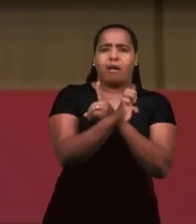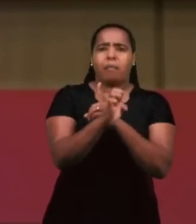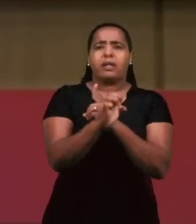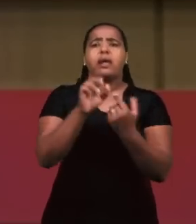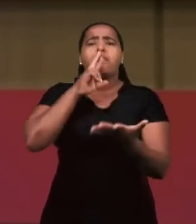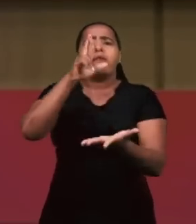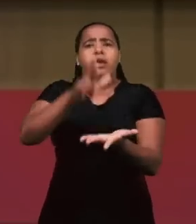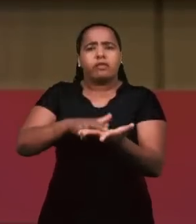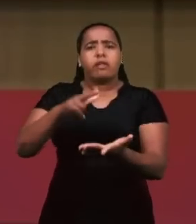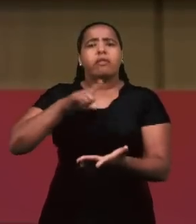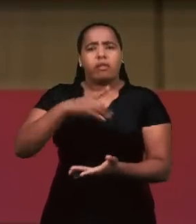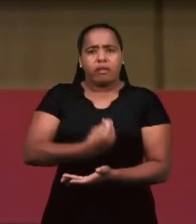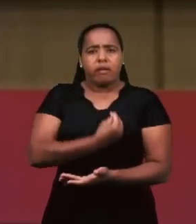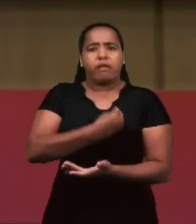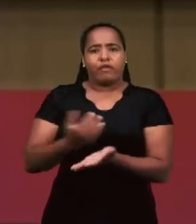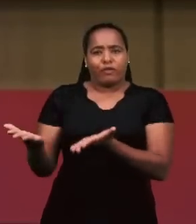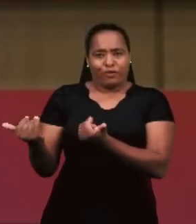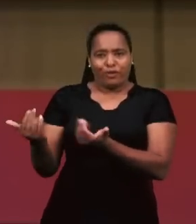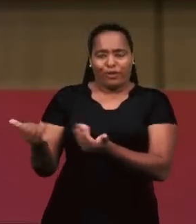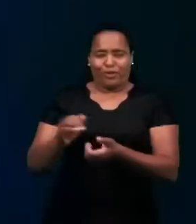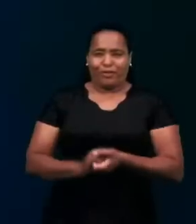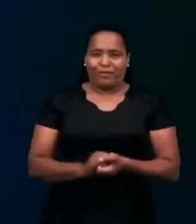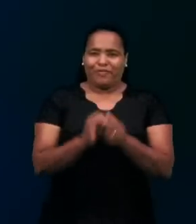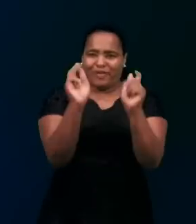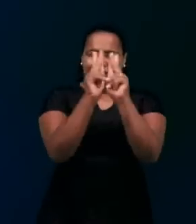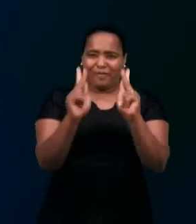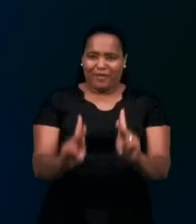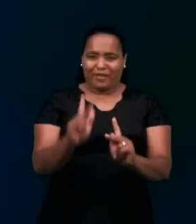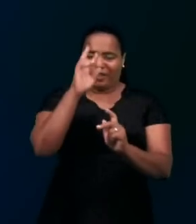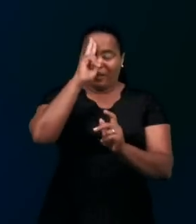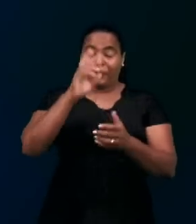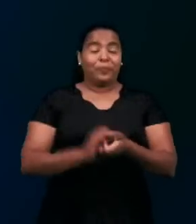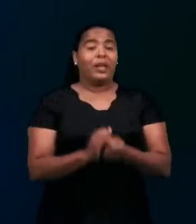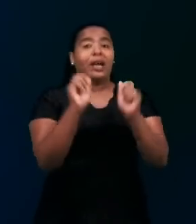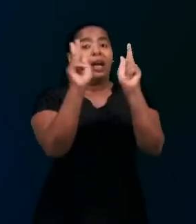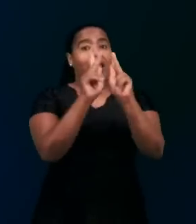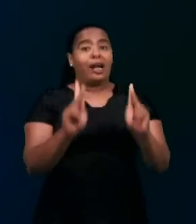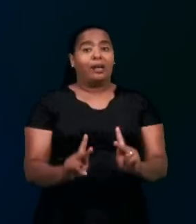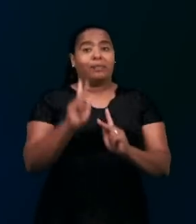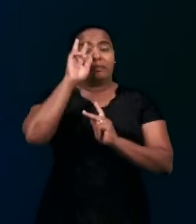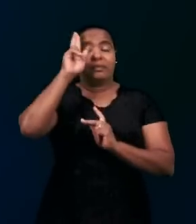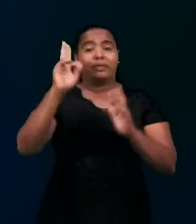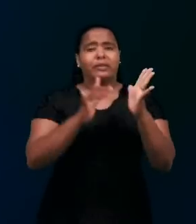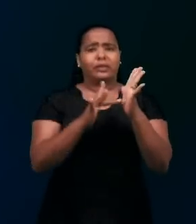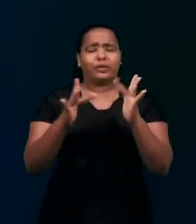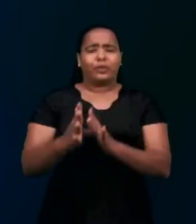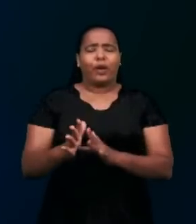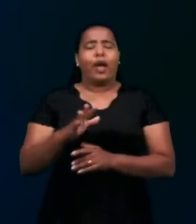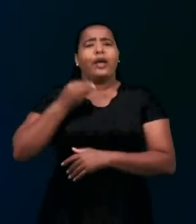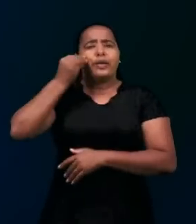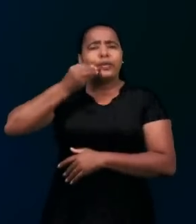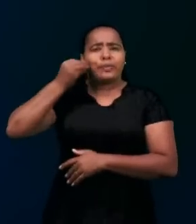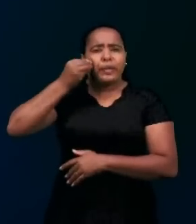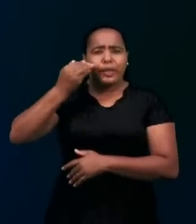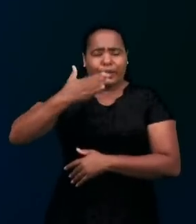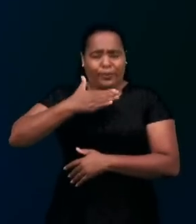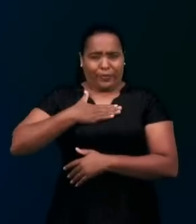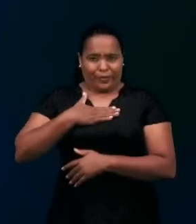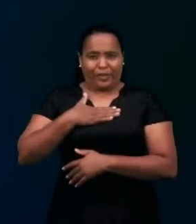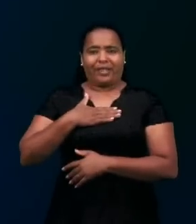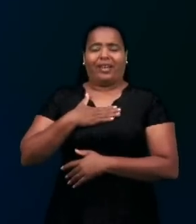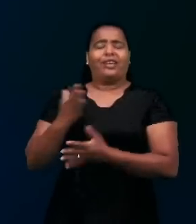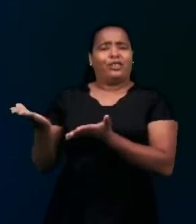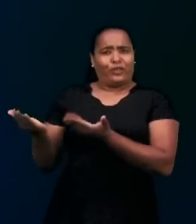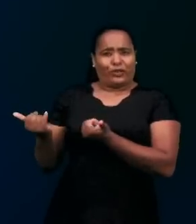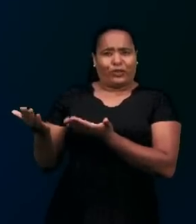igreja. A paz do Senhor! A paz do Senhor Jesus, irmãos! A minha experiência como jovem no